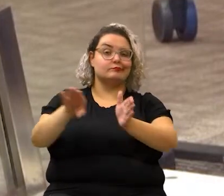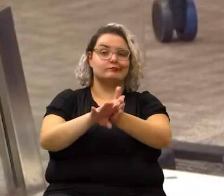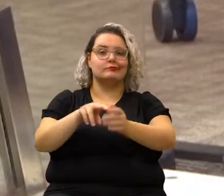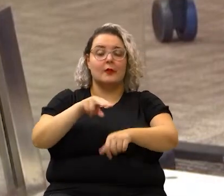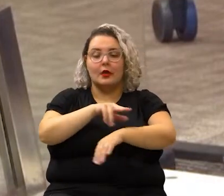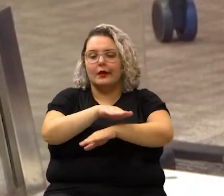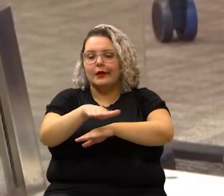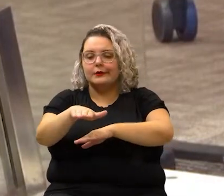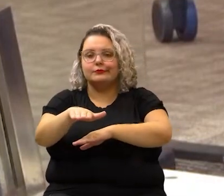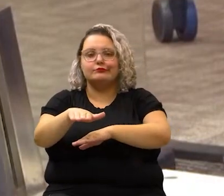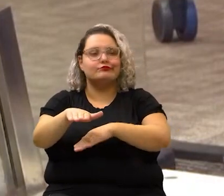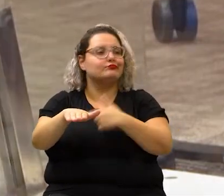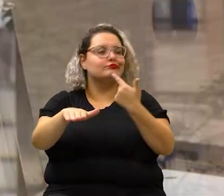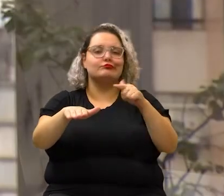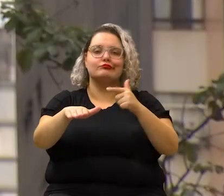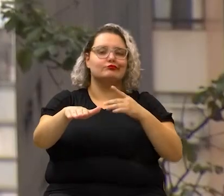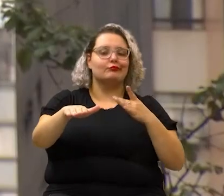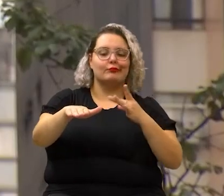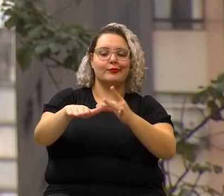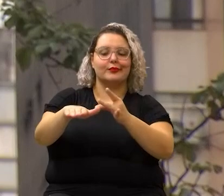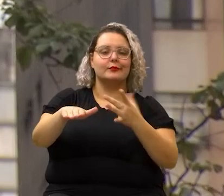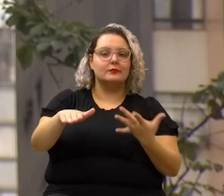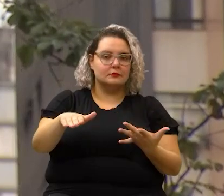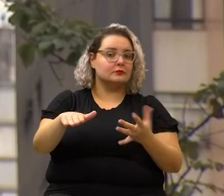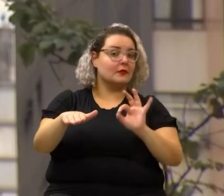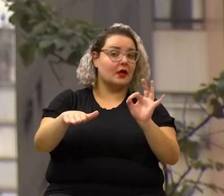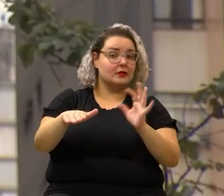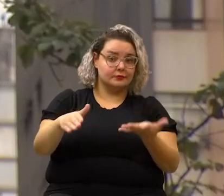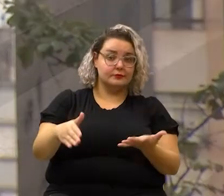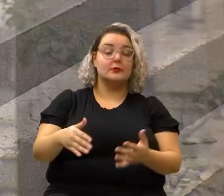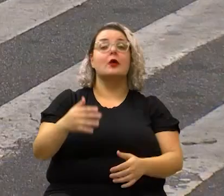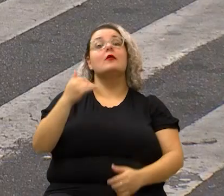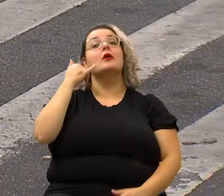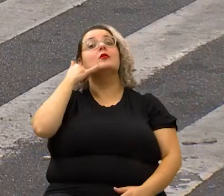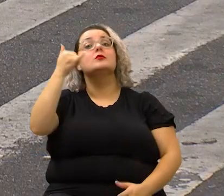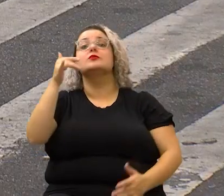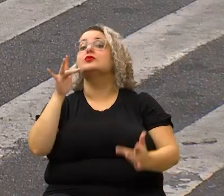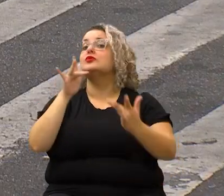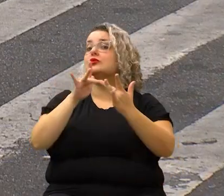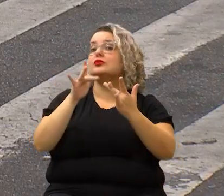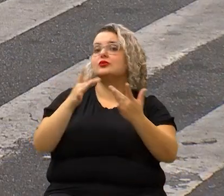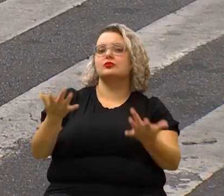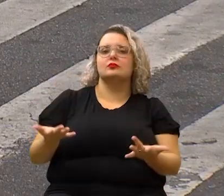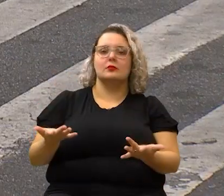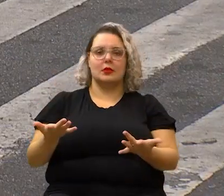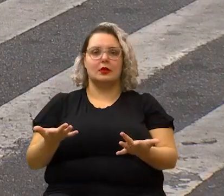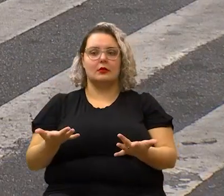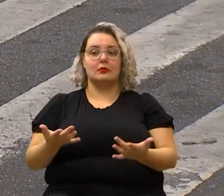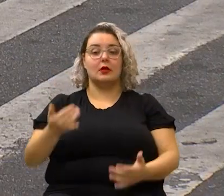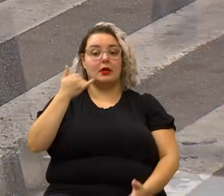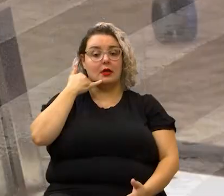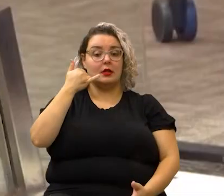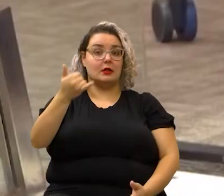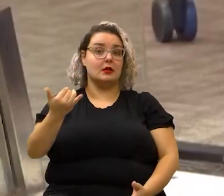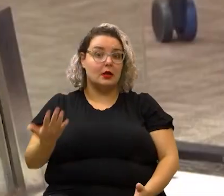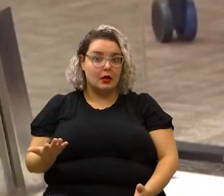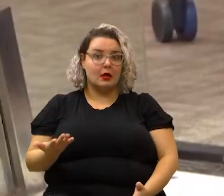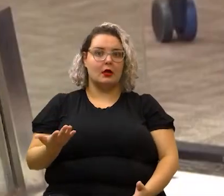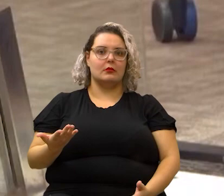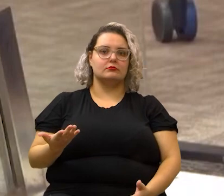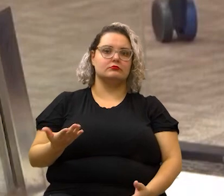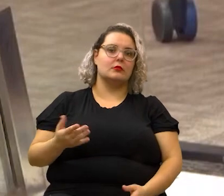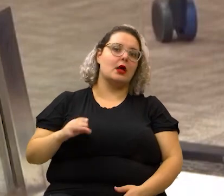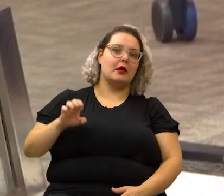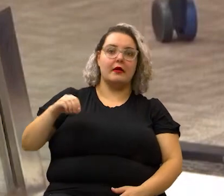e aquela pessoa está lá com o carro sem identificação. Então tendo esse número vai ser um canal direto, a pessoa vai ligar imediatamente para esse número,